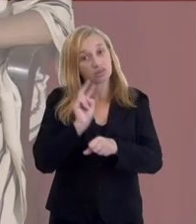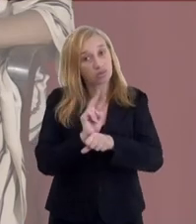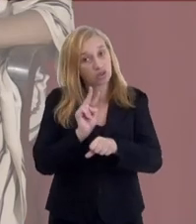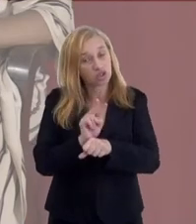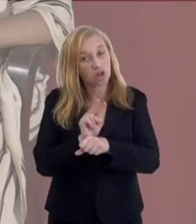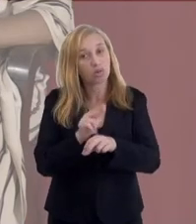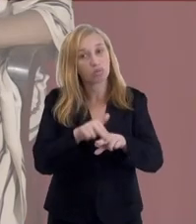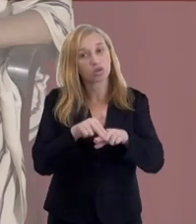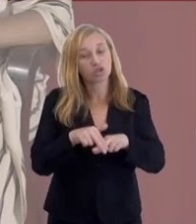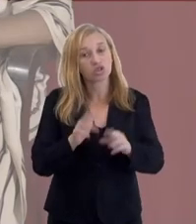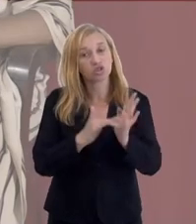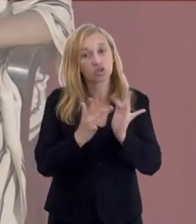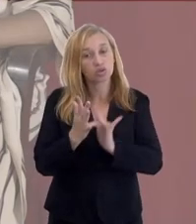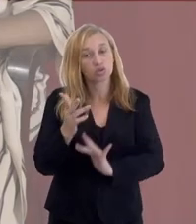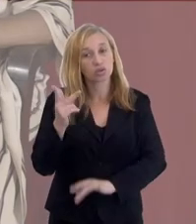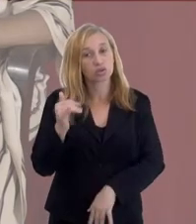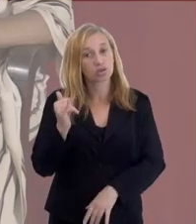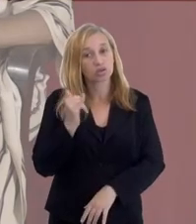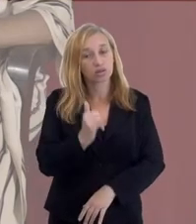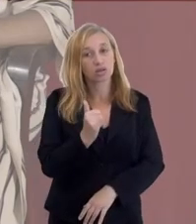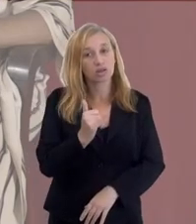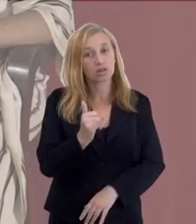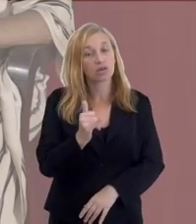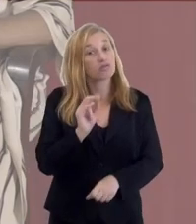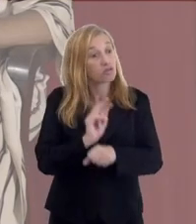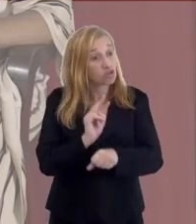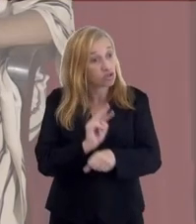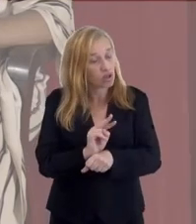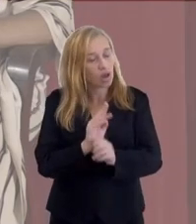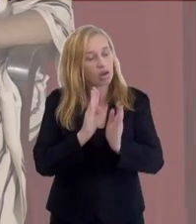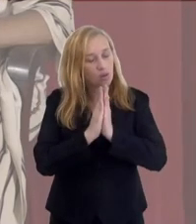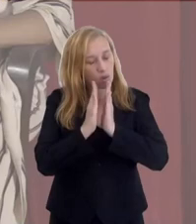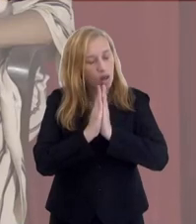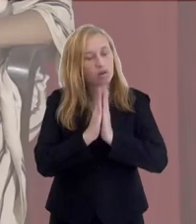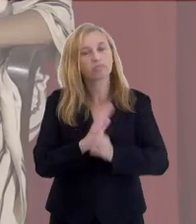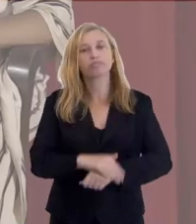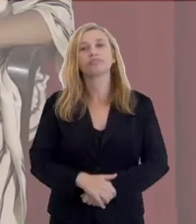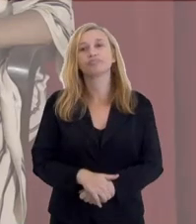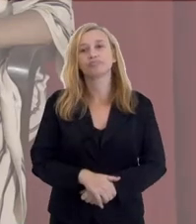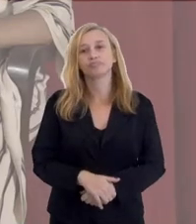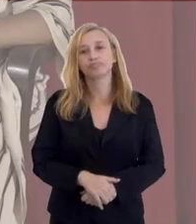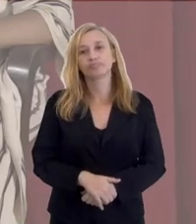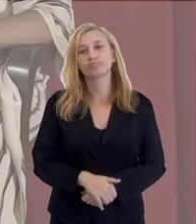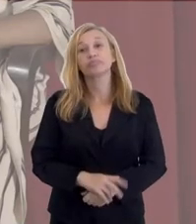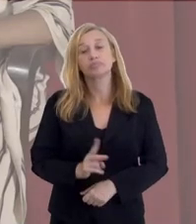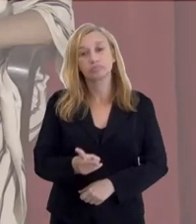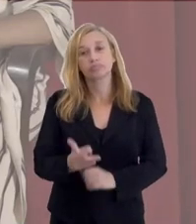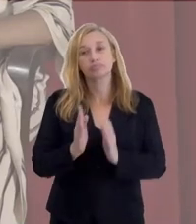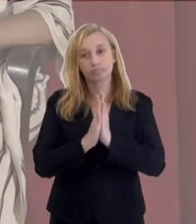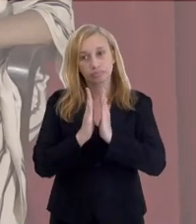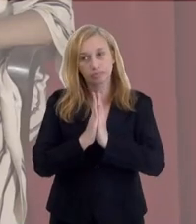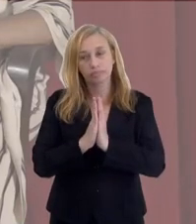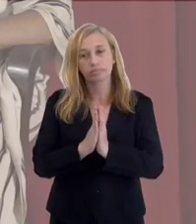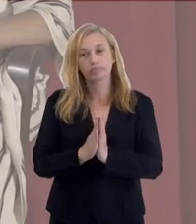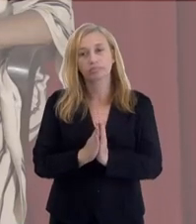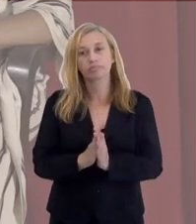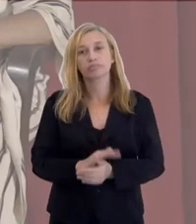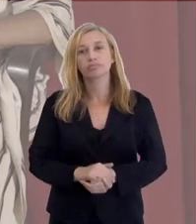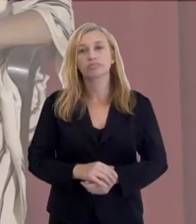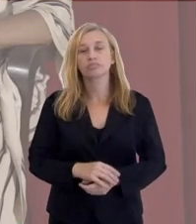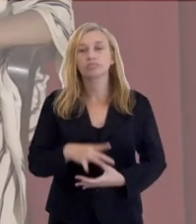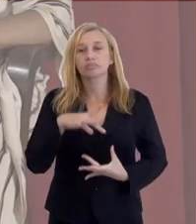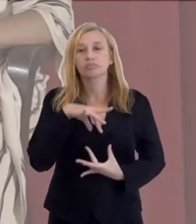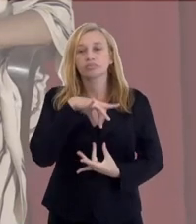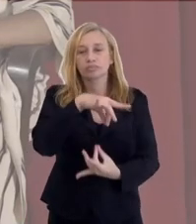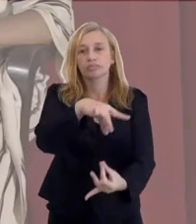vigilante, por isso que Jesus dizia, vigiai e orai. A gente deve fazer muita oração, porque